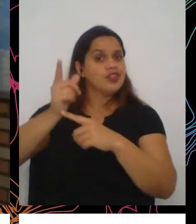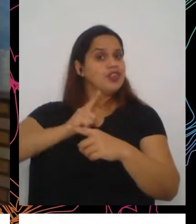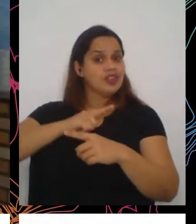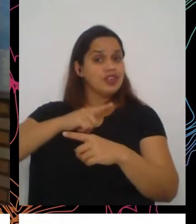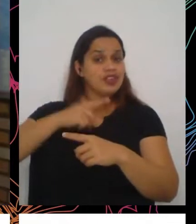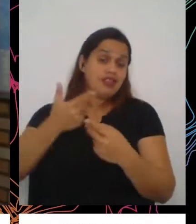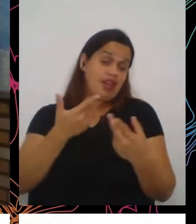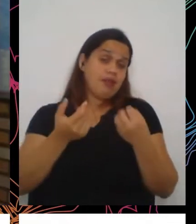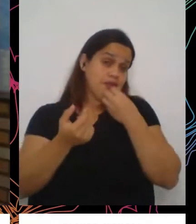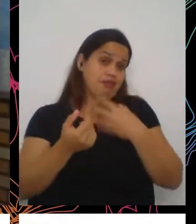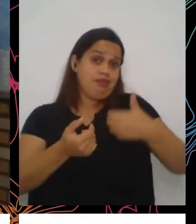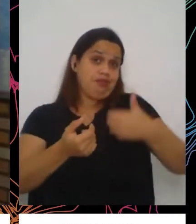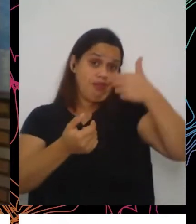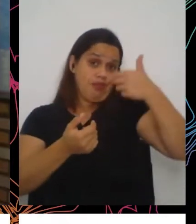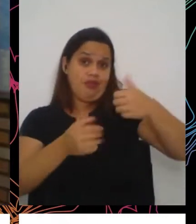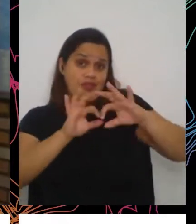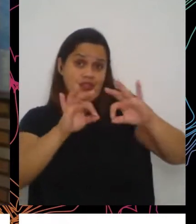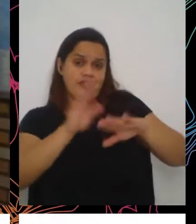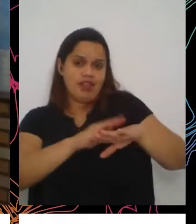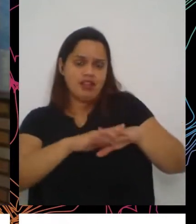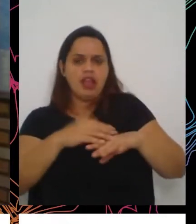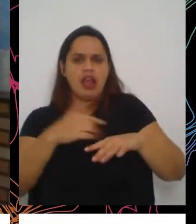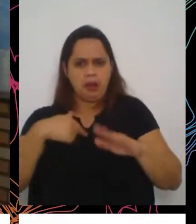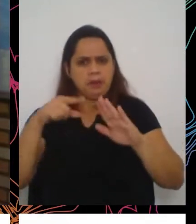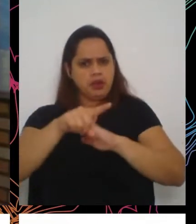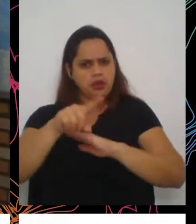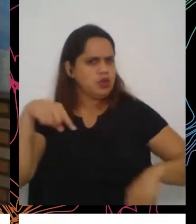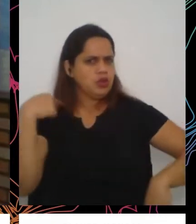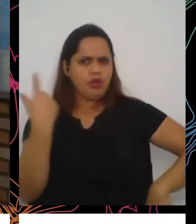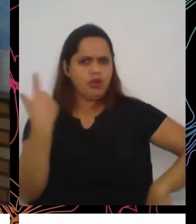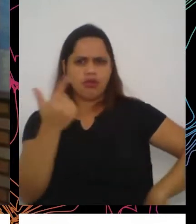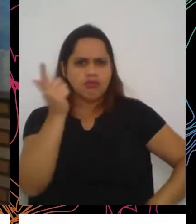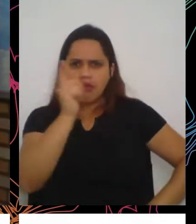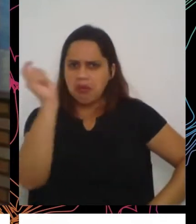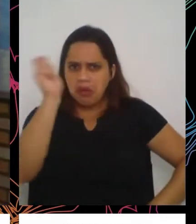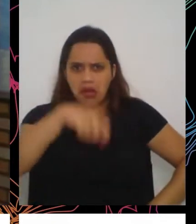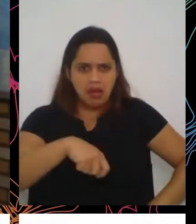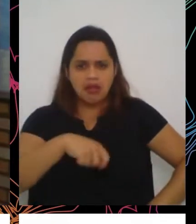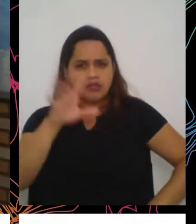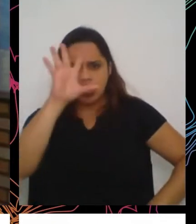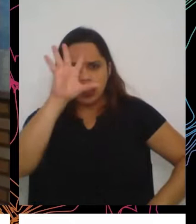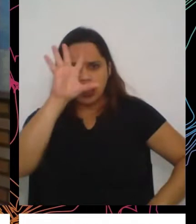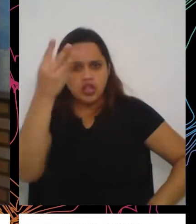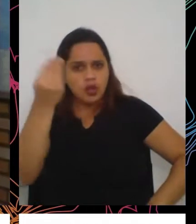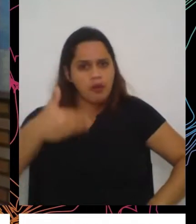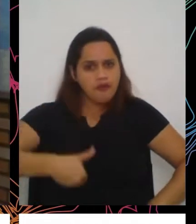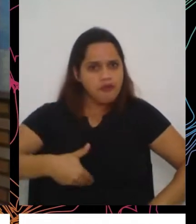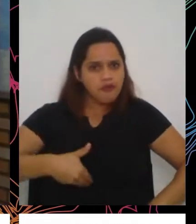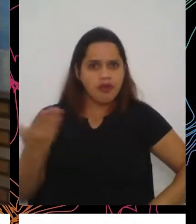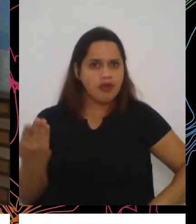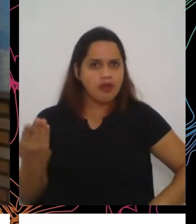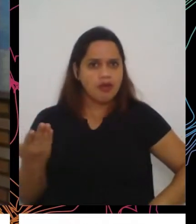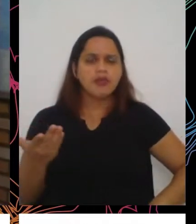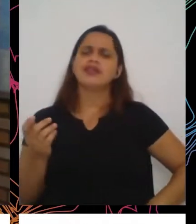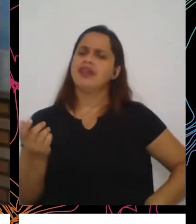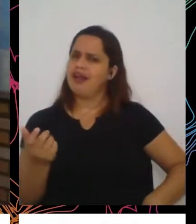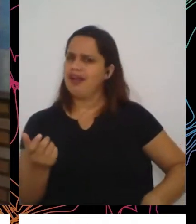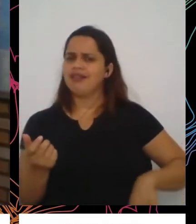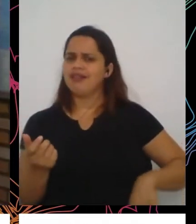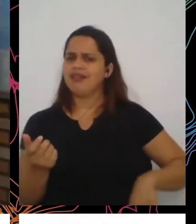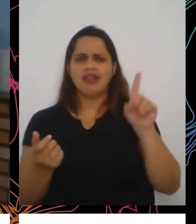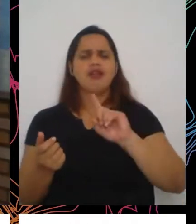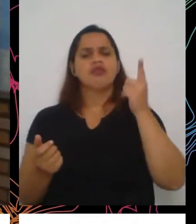que nós somos incapazes de resolver o problema da fome no planeta? Não, não somos. Como a própria Tereza colocou,